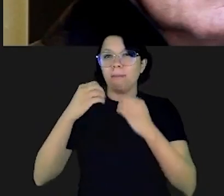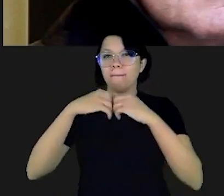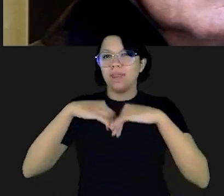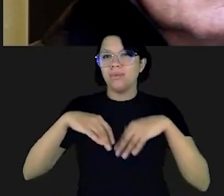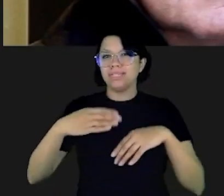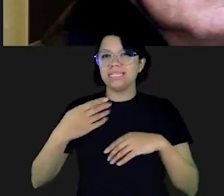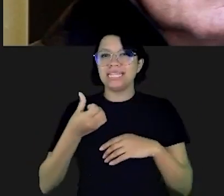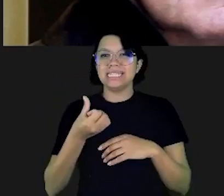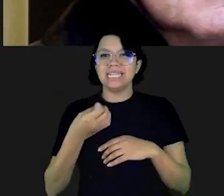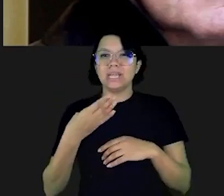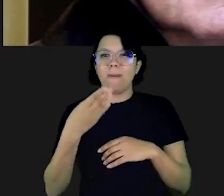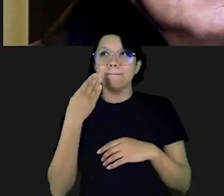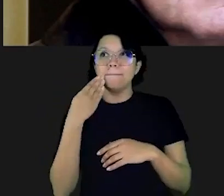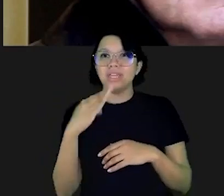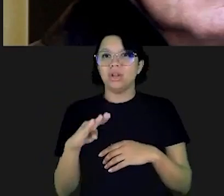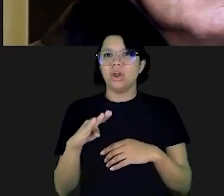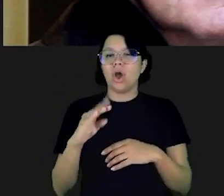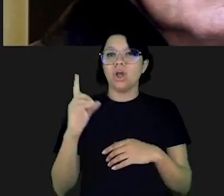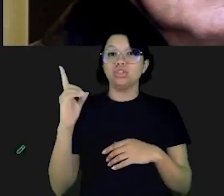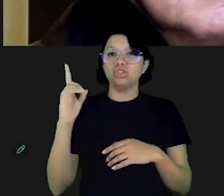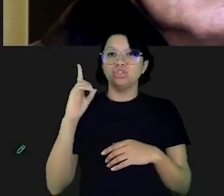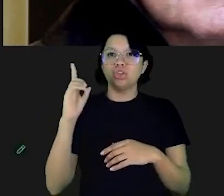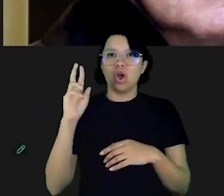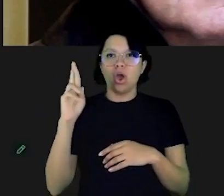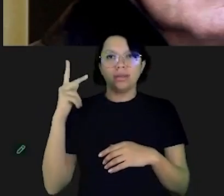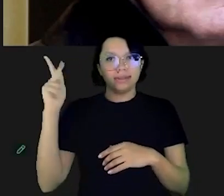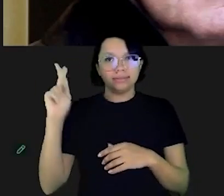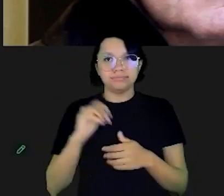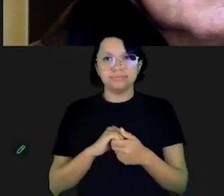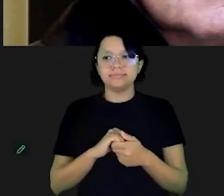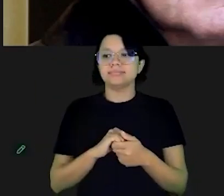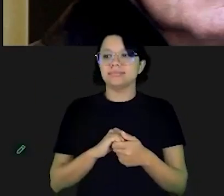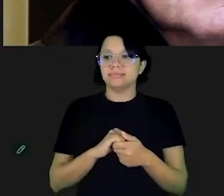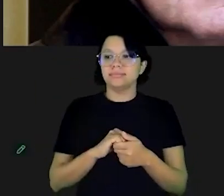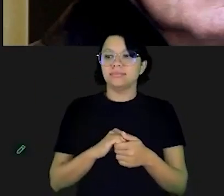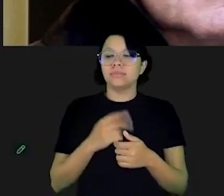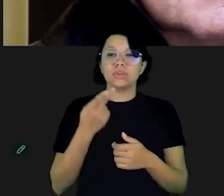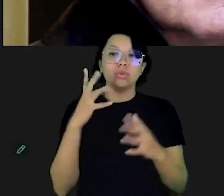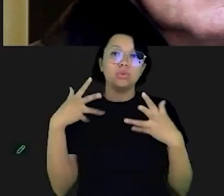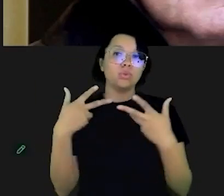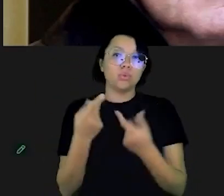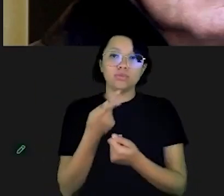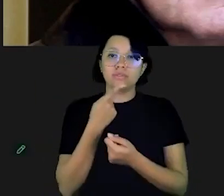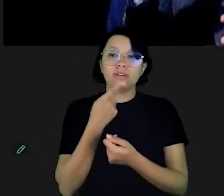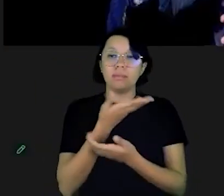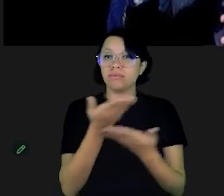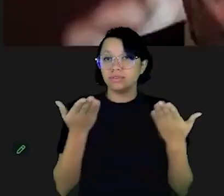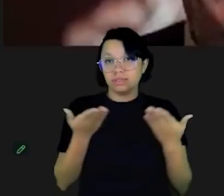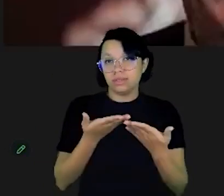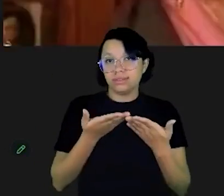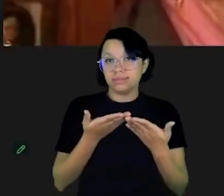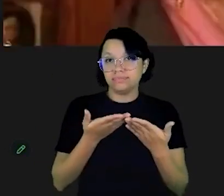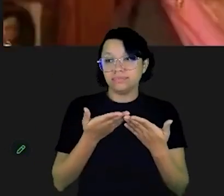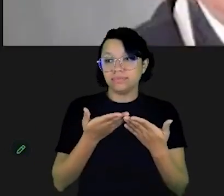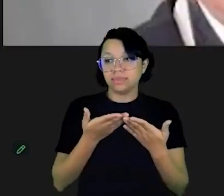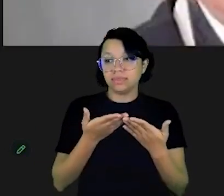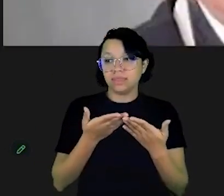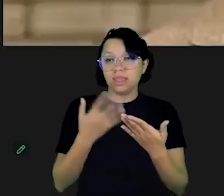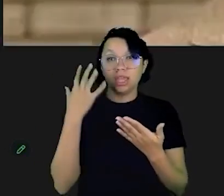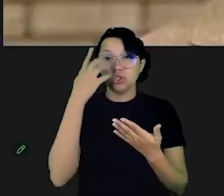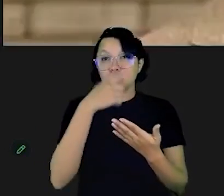e deu um prejuízo de 64 bilhões de dólares. Então, tudo isso foi para dizer para vocês que esses rostinhos,